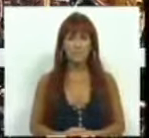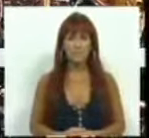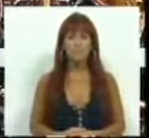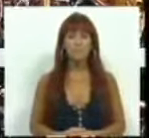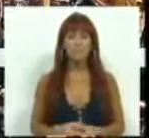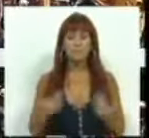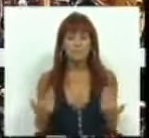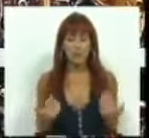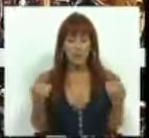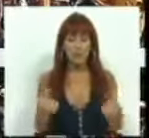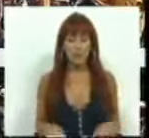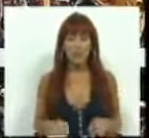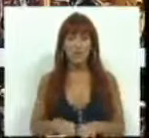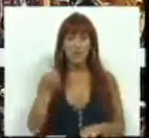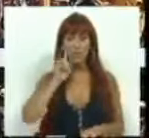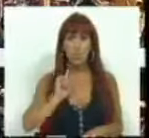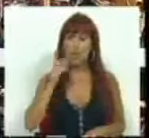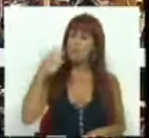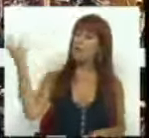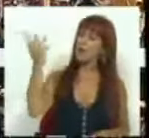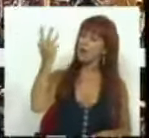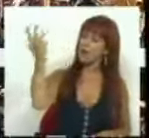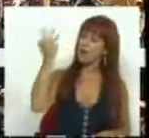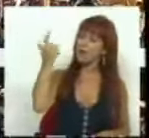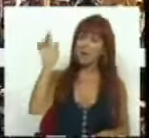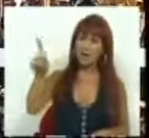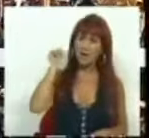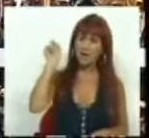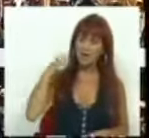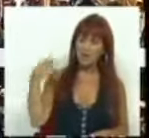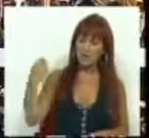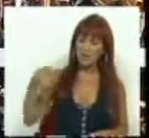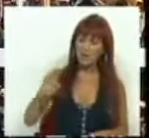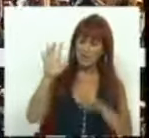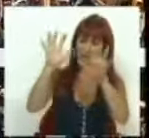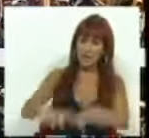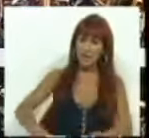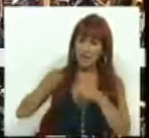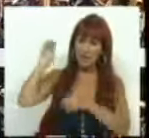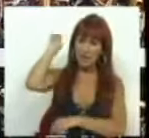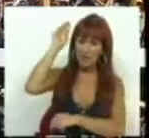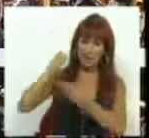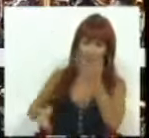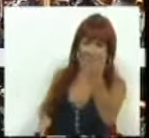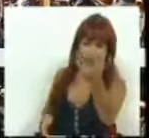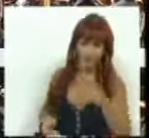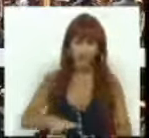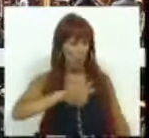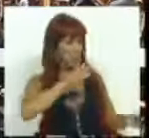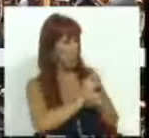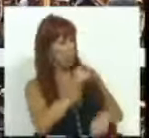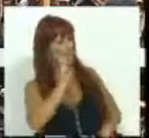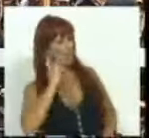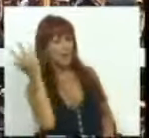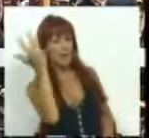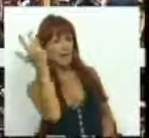Temos hoje uma mulher ilustre eleita como Presidente da Assembleia da República e outra